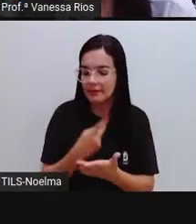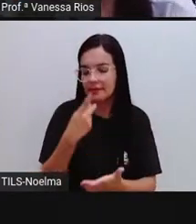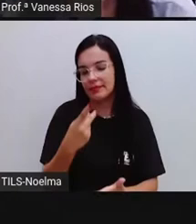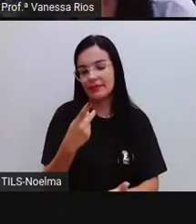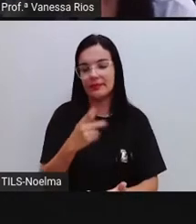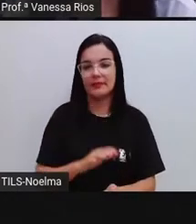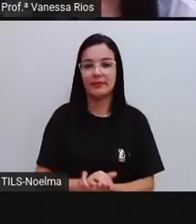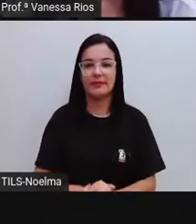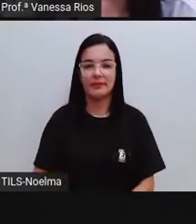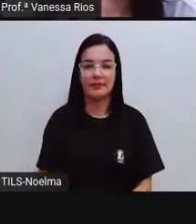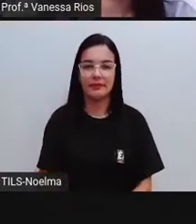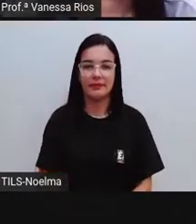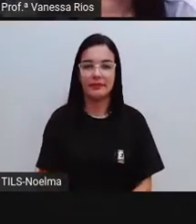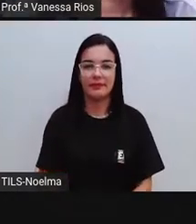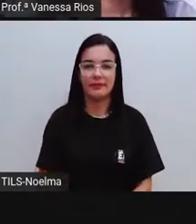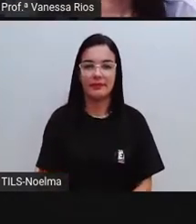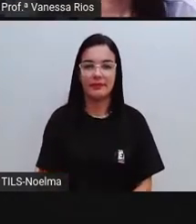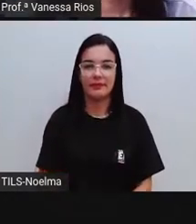acontecer.